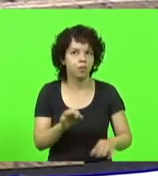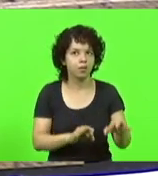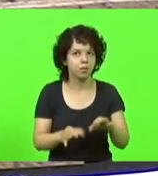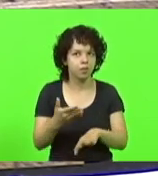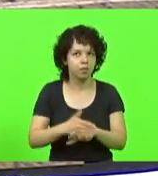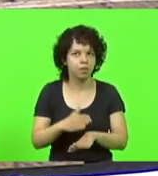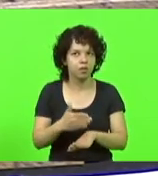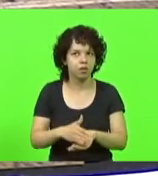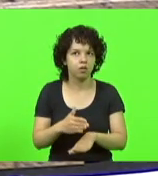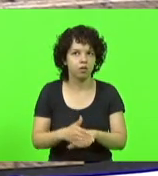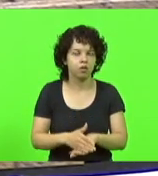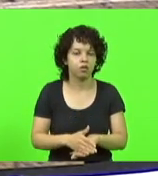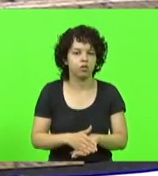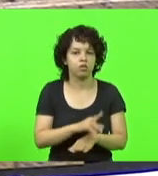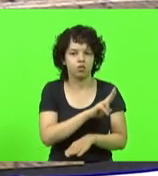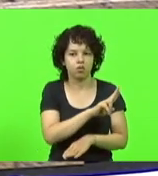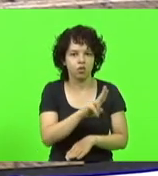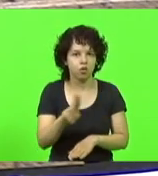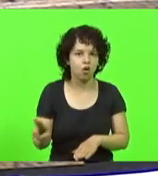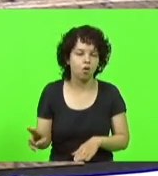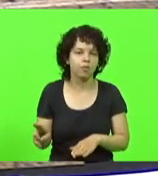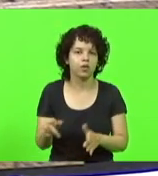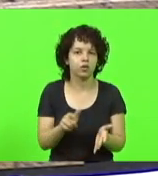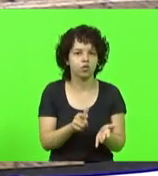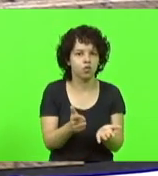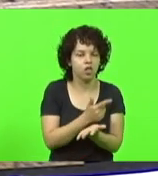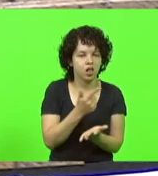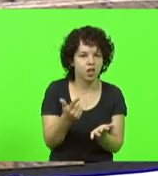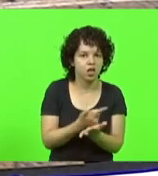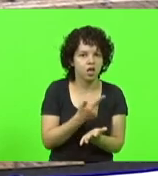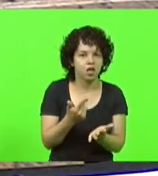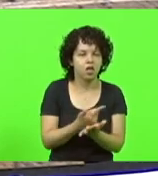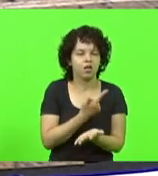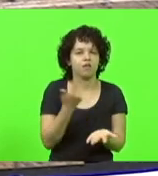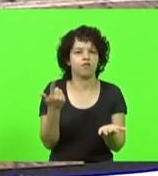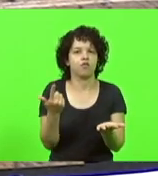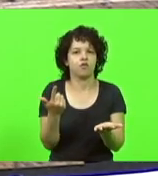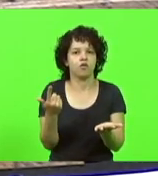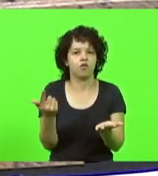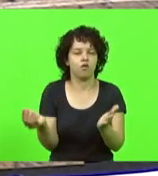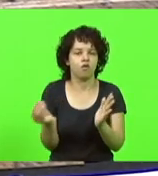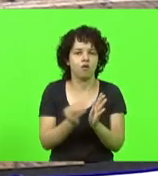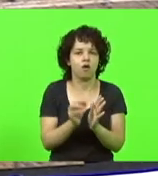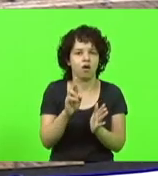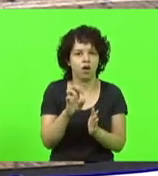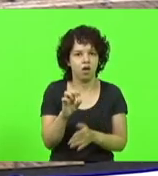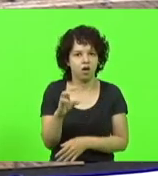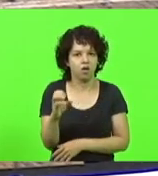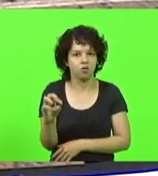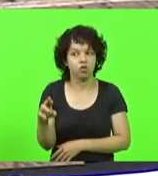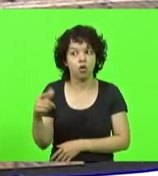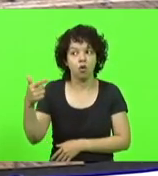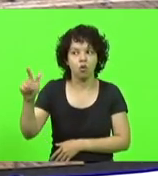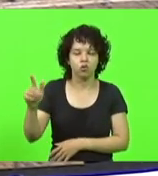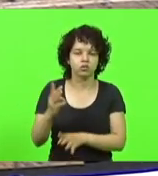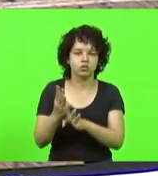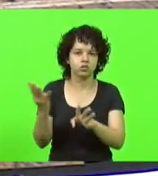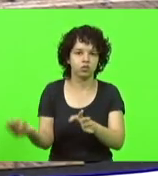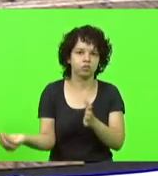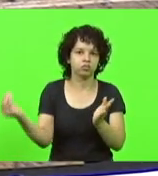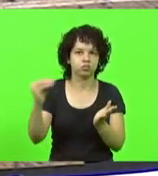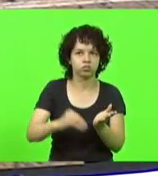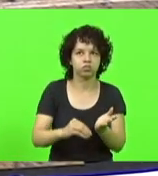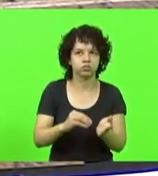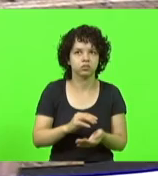o nome no Guinness Book. Isso se não entrar mais nenhuma cirurgia na fila. Teria que